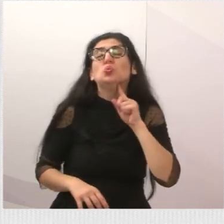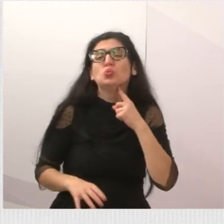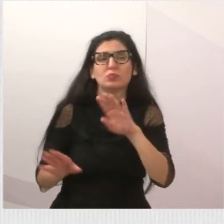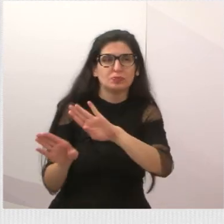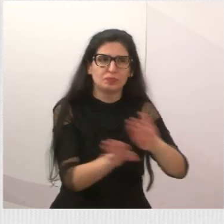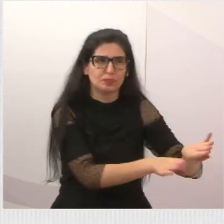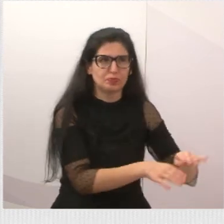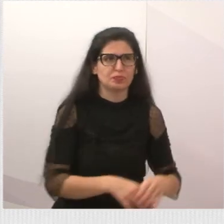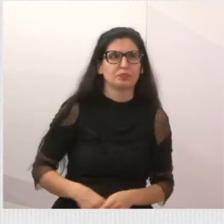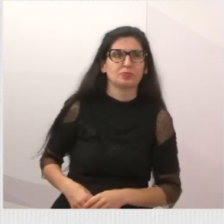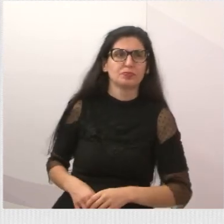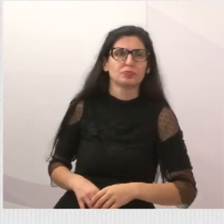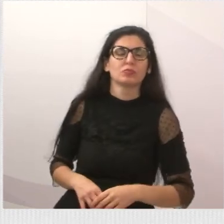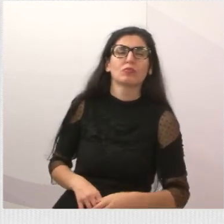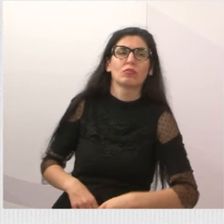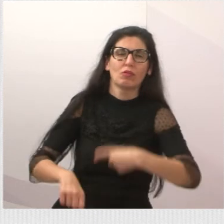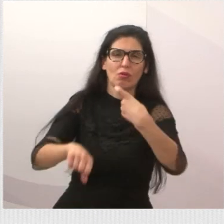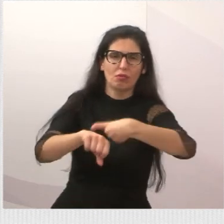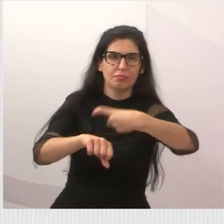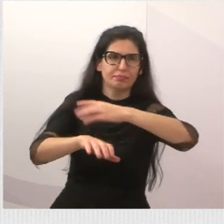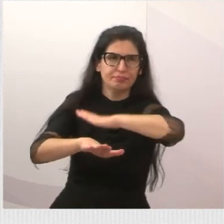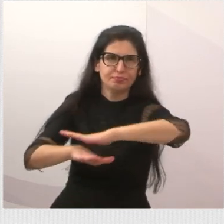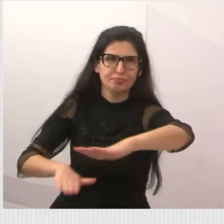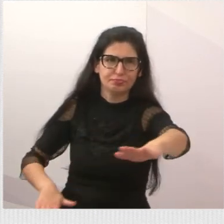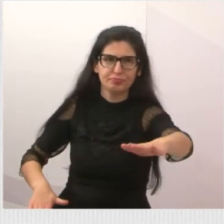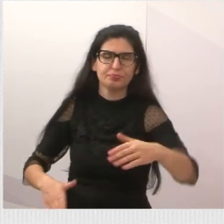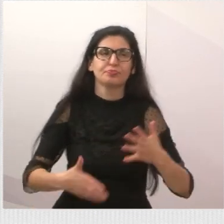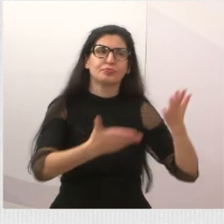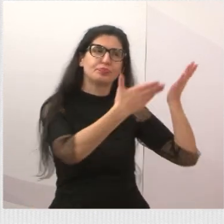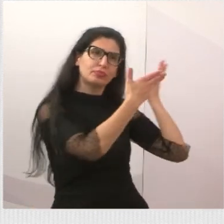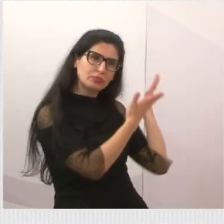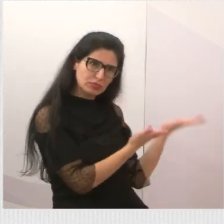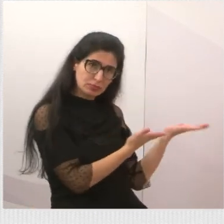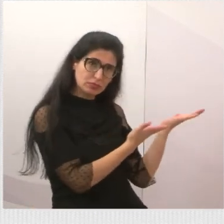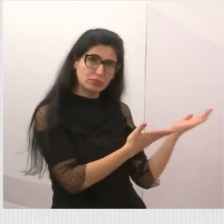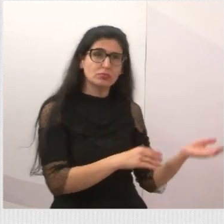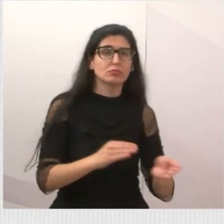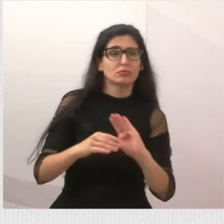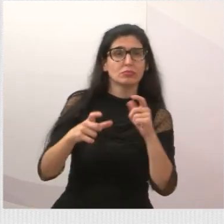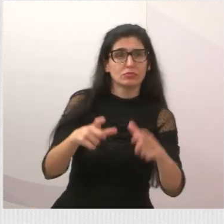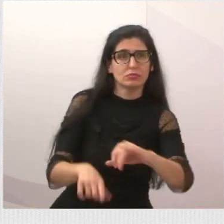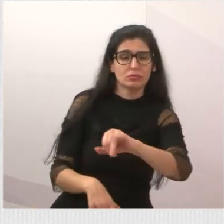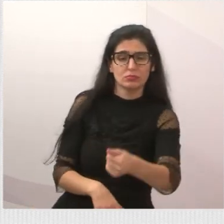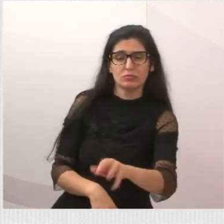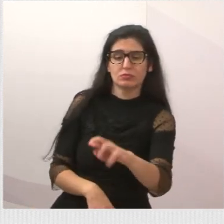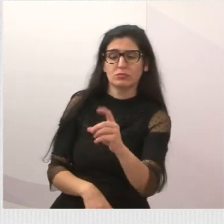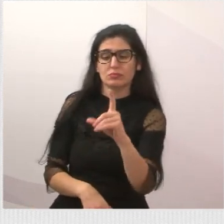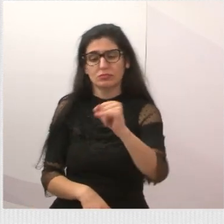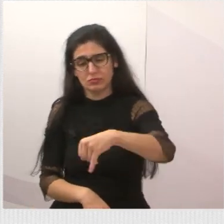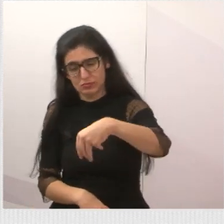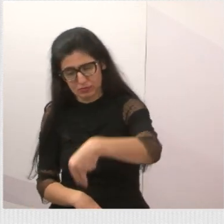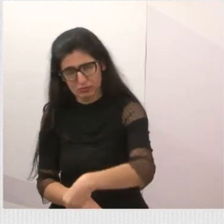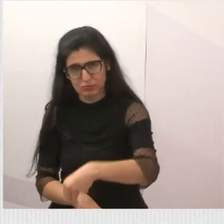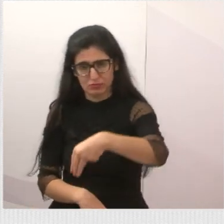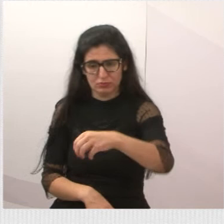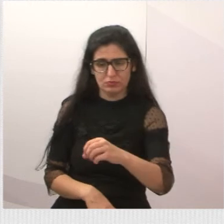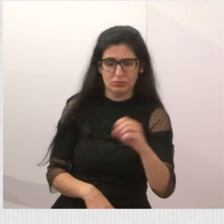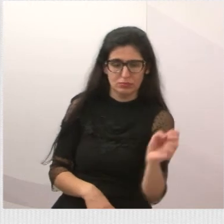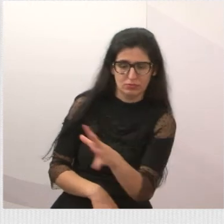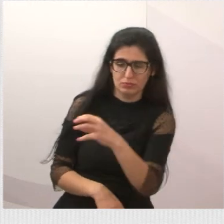Solicitamos uma atenção asfáltica na rua Giancarlo Manetti, de fronte ao número 28, bairro Jardim Novo Amanhecer.